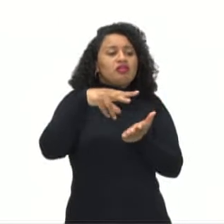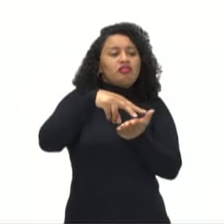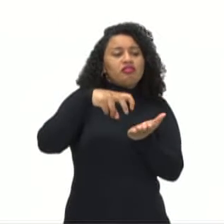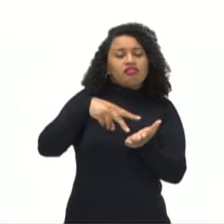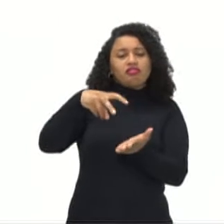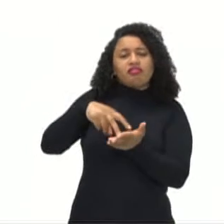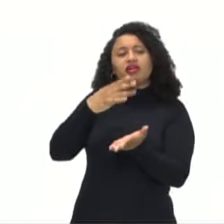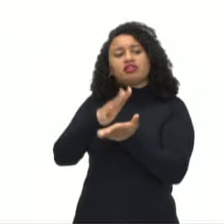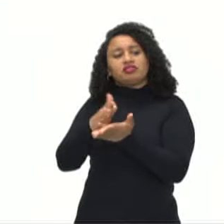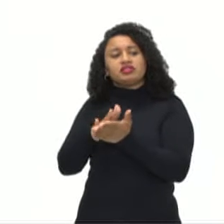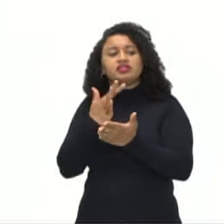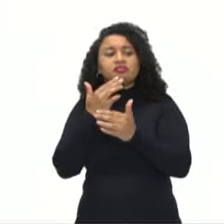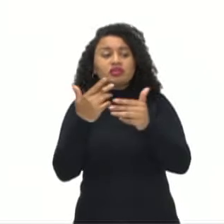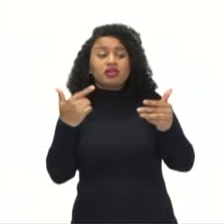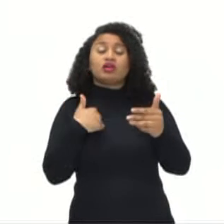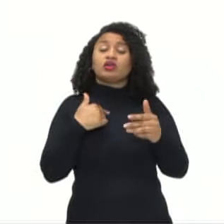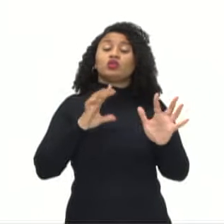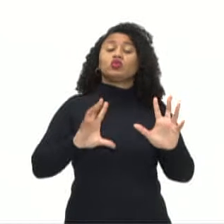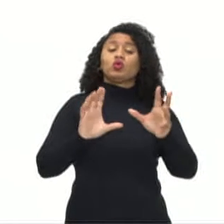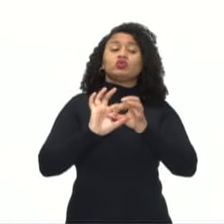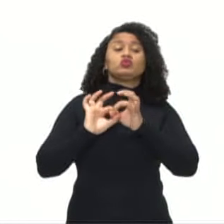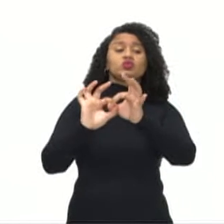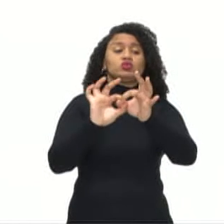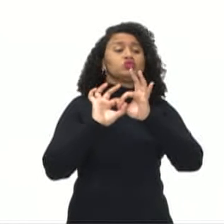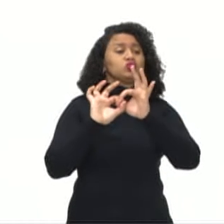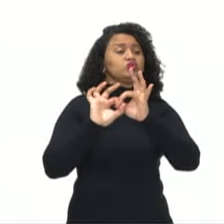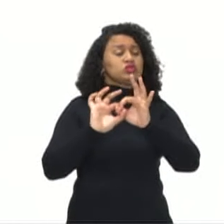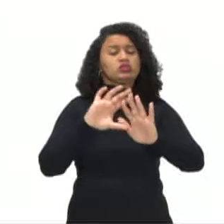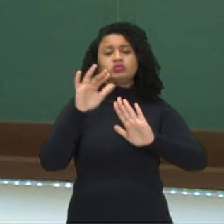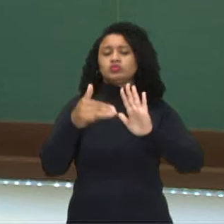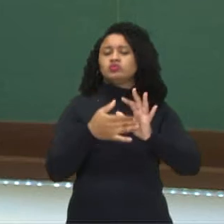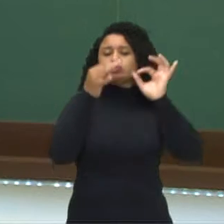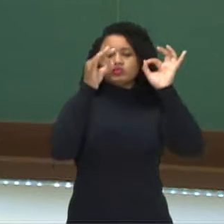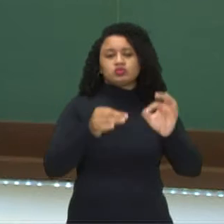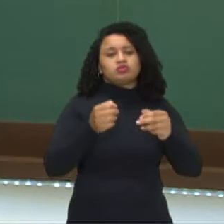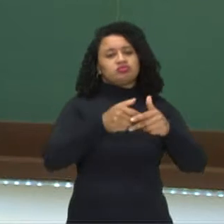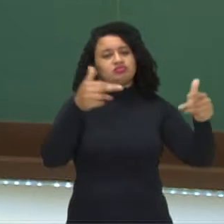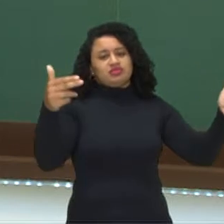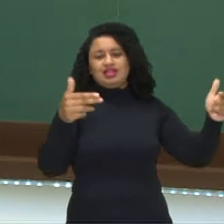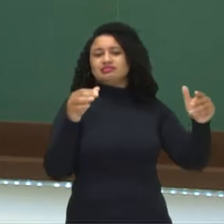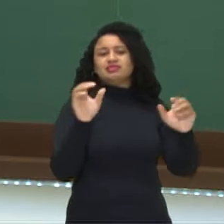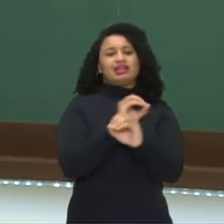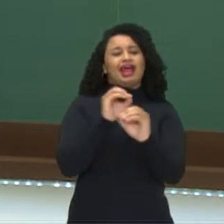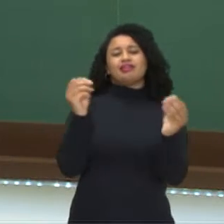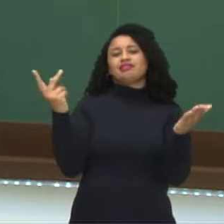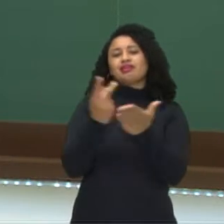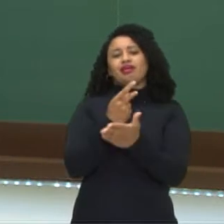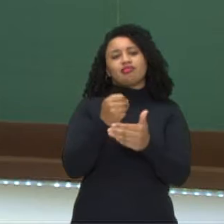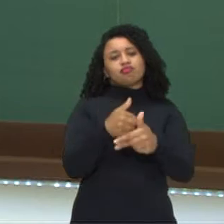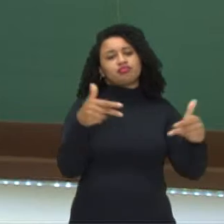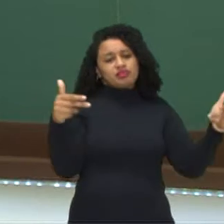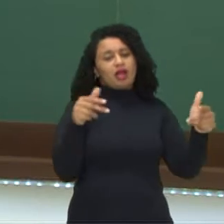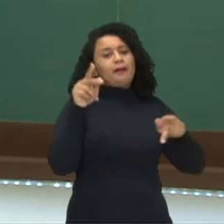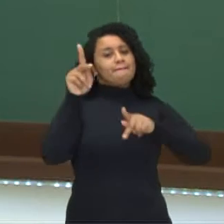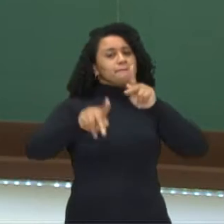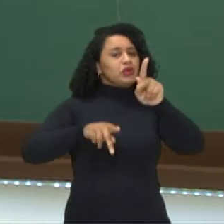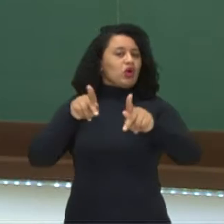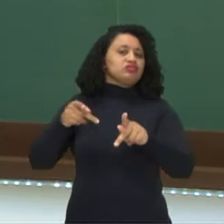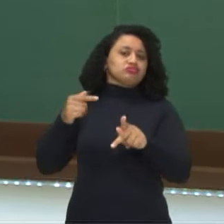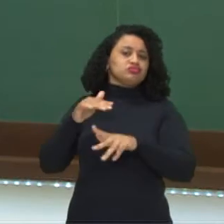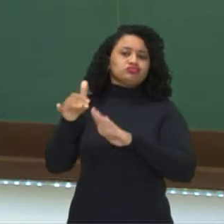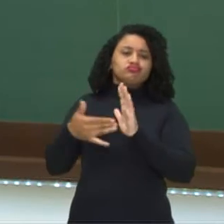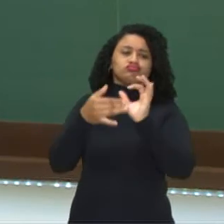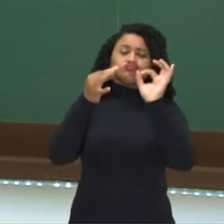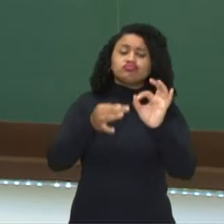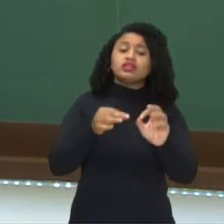Cores unidas e alegria, nada de errado com a nossa etnia. Nada de errado, né, com nossos povos. Nada de errado.